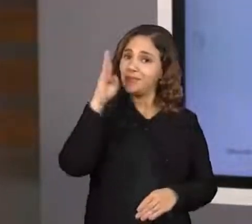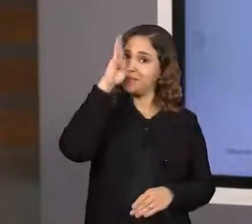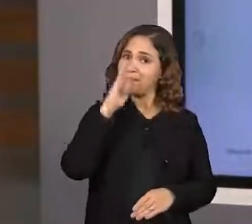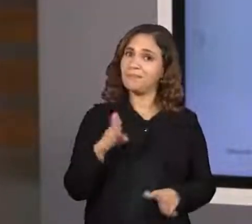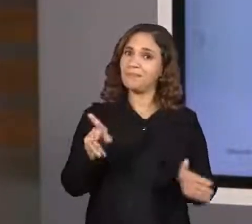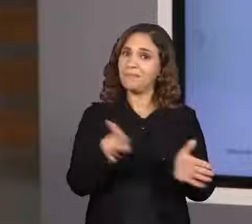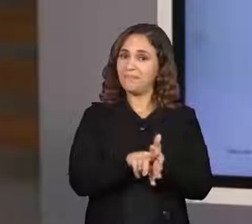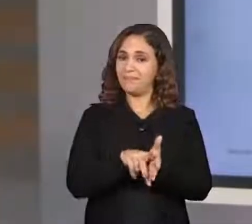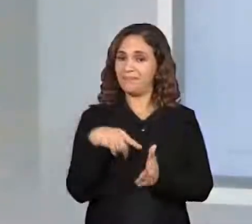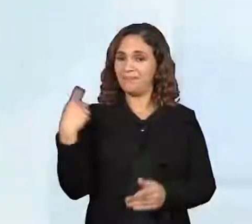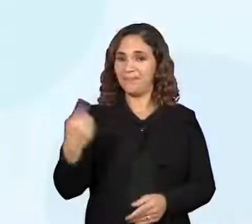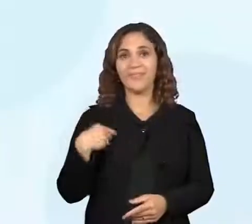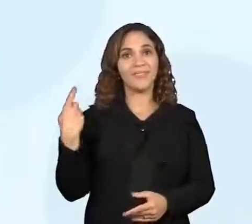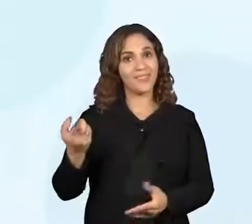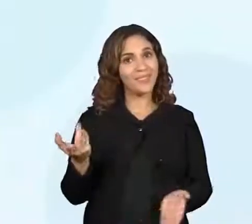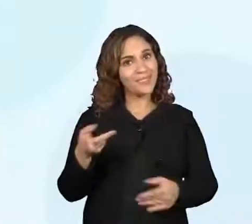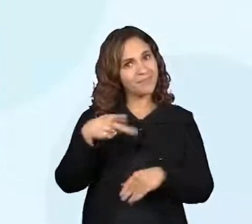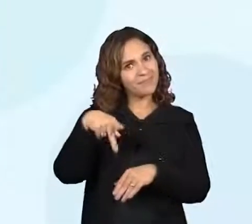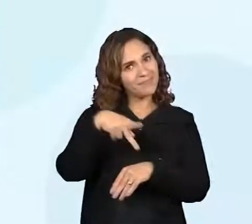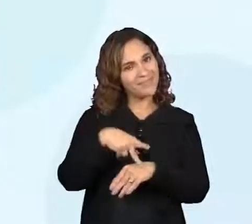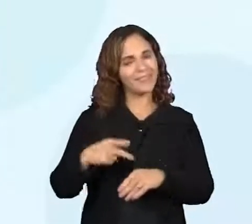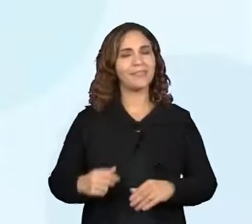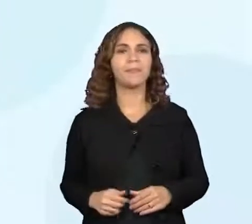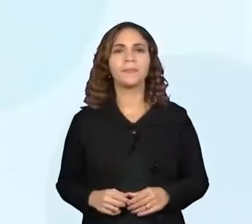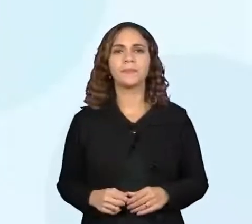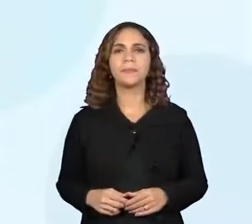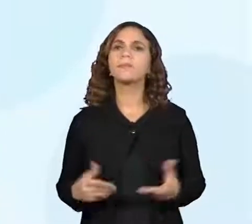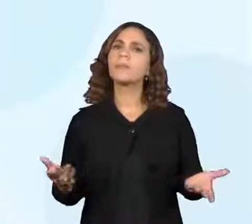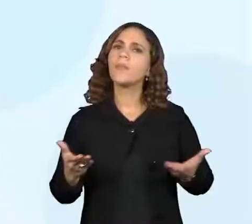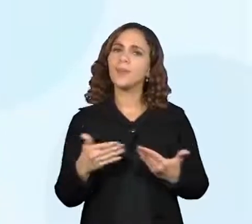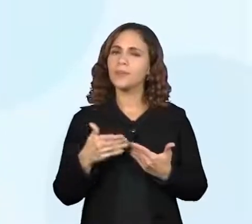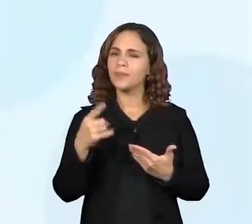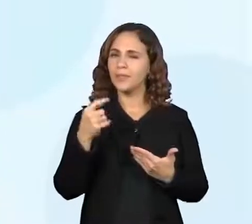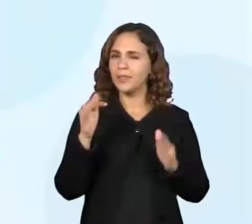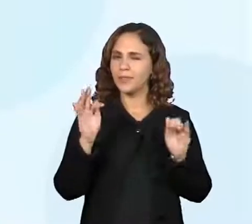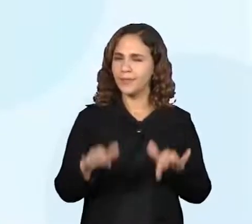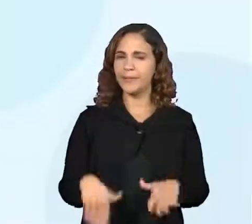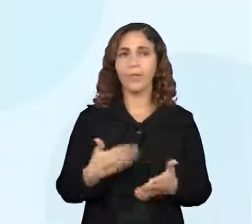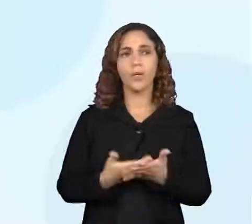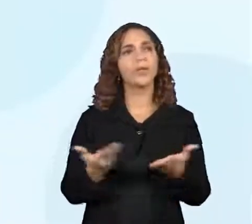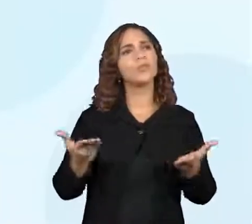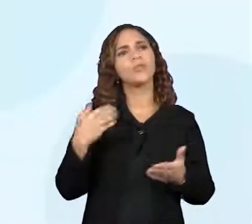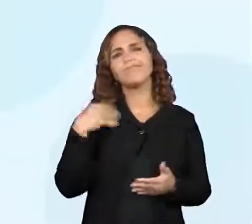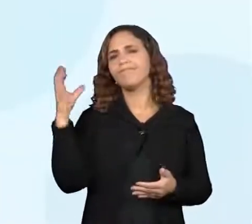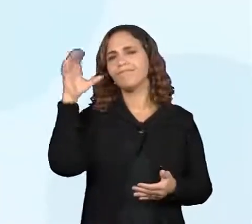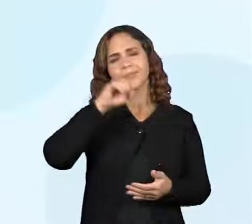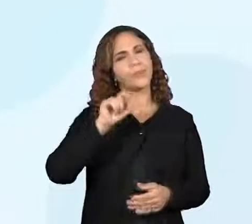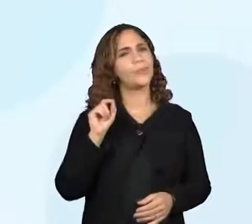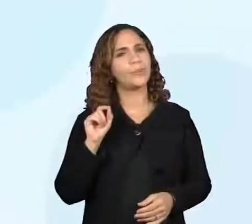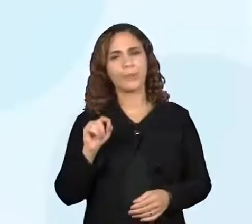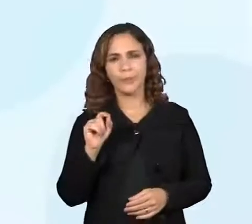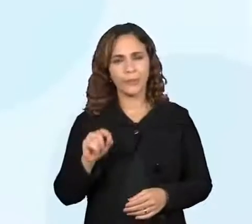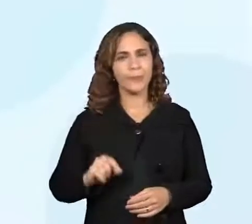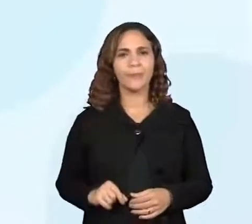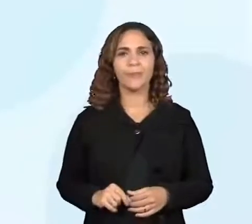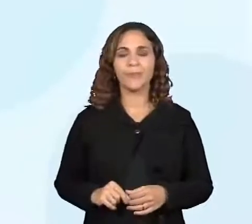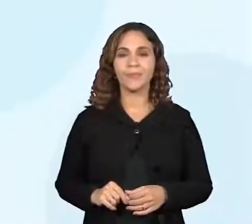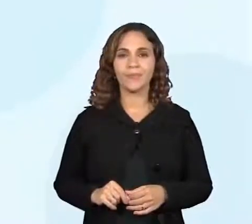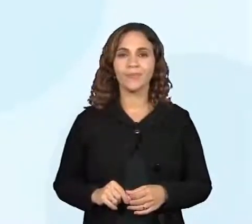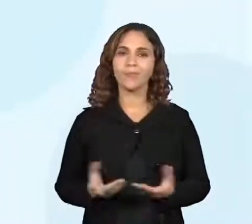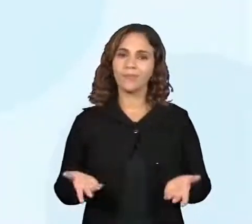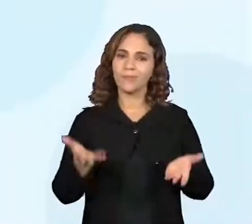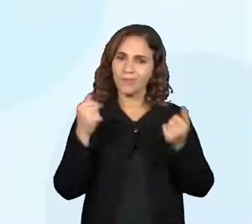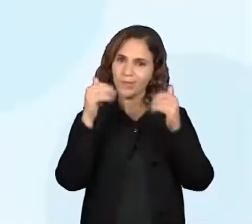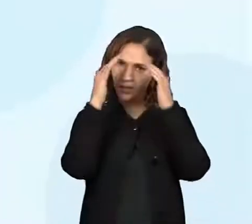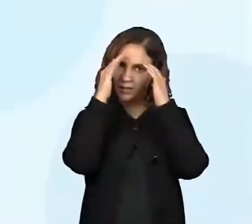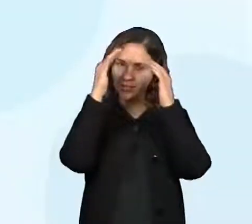A gente está chegando no finalzinho da aula, então, hoje nós aprendemos a respeito